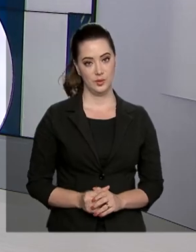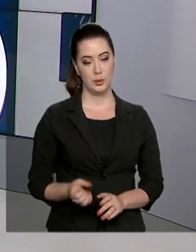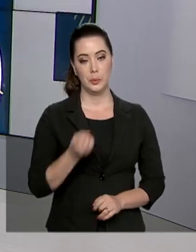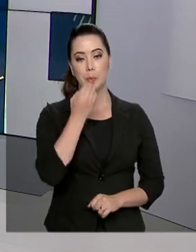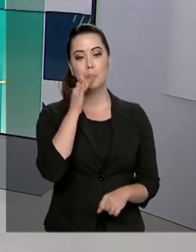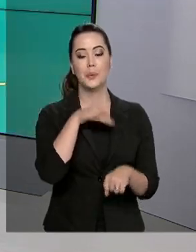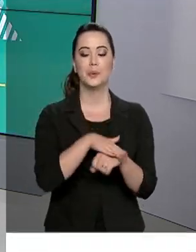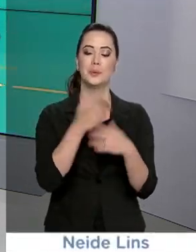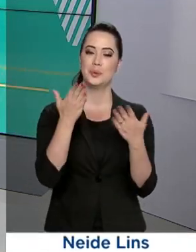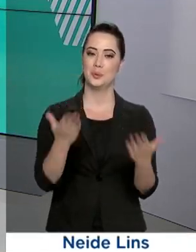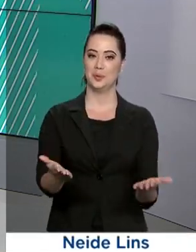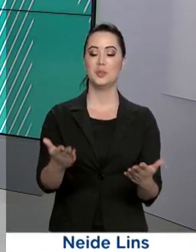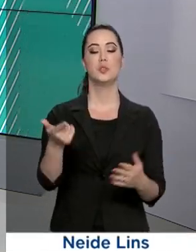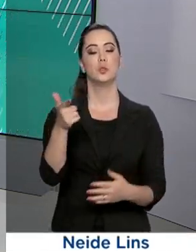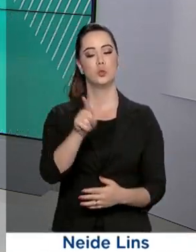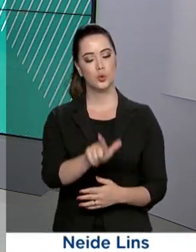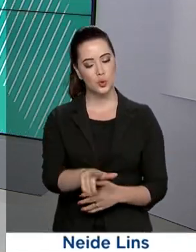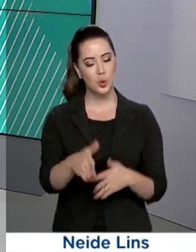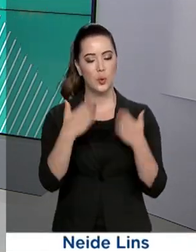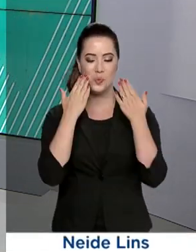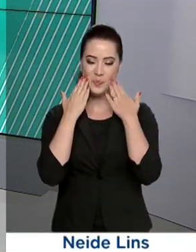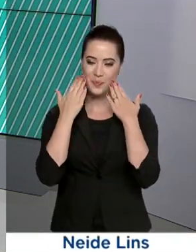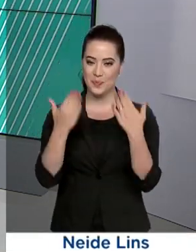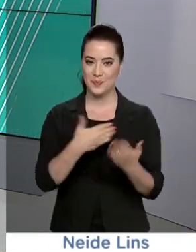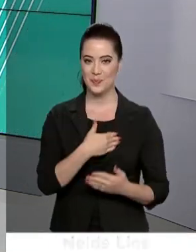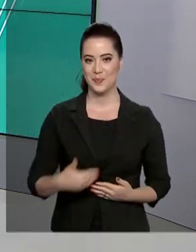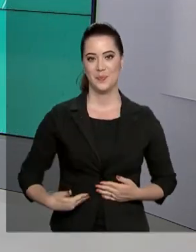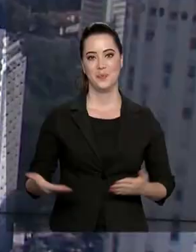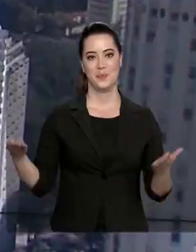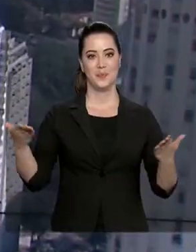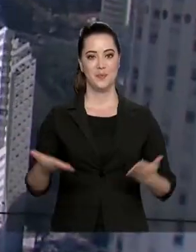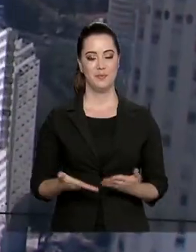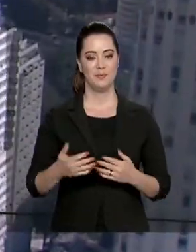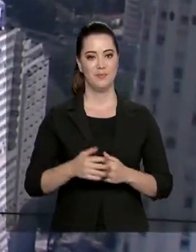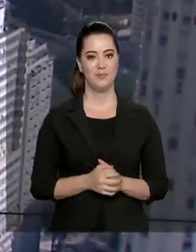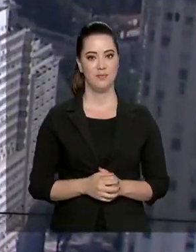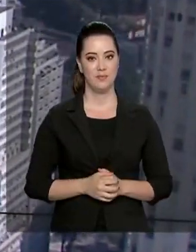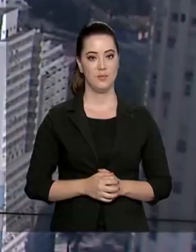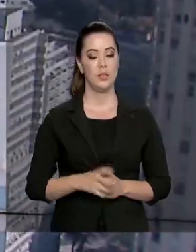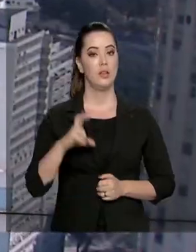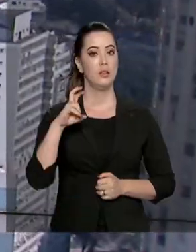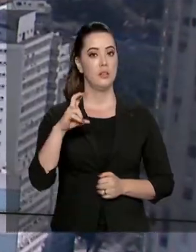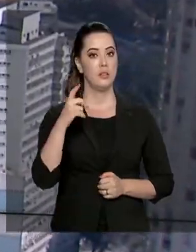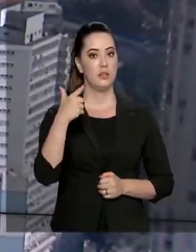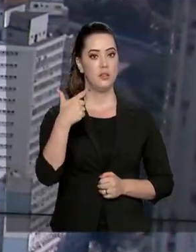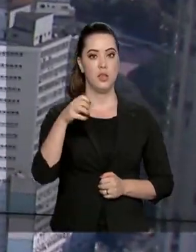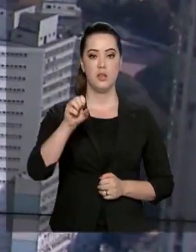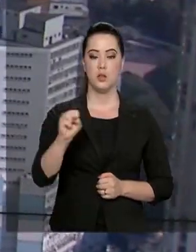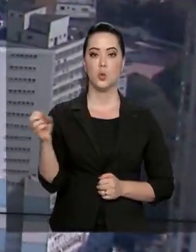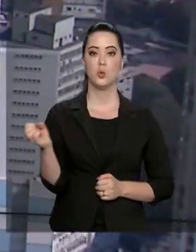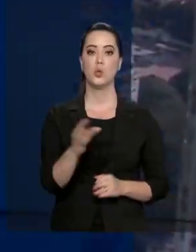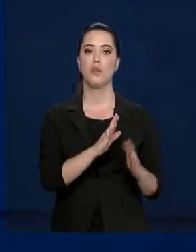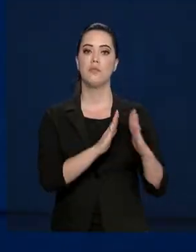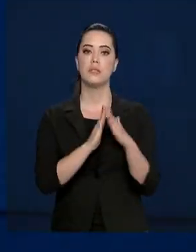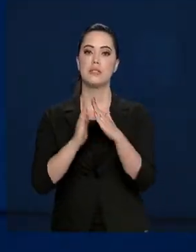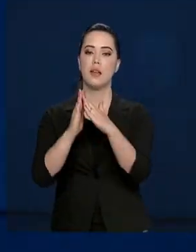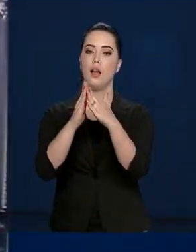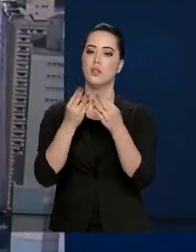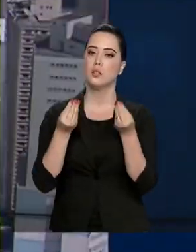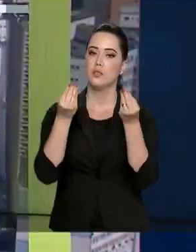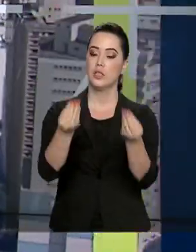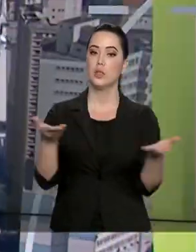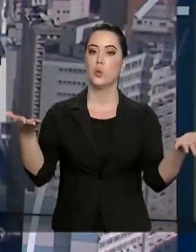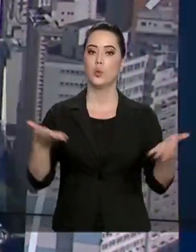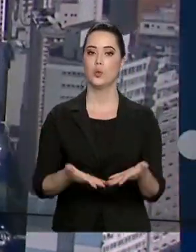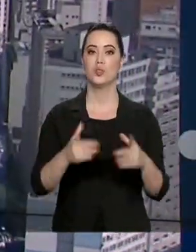Boa noite pra você, já está no ar mais um Governo Agora. 528 novas moradias foram entregues